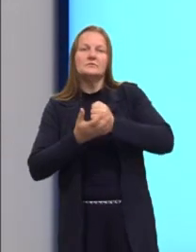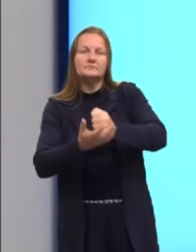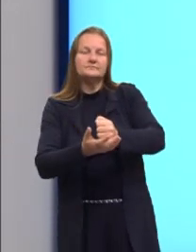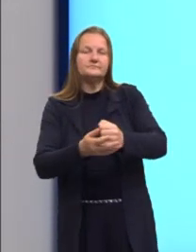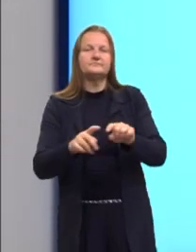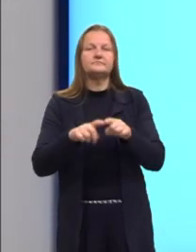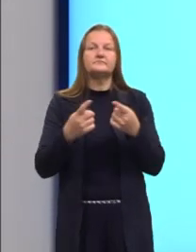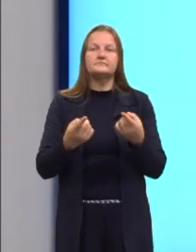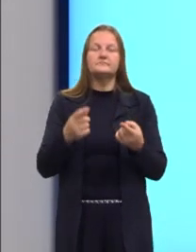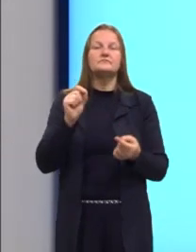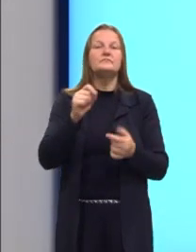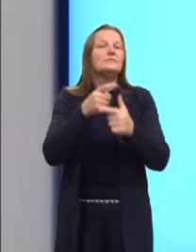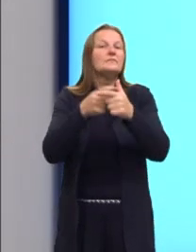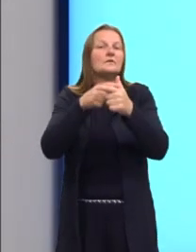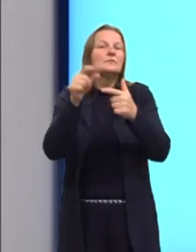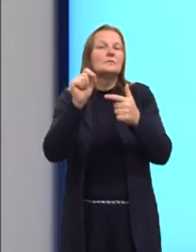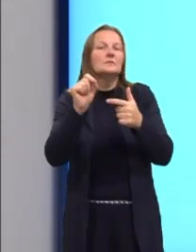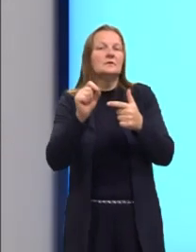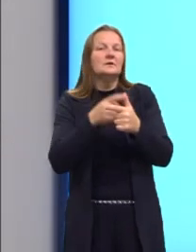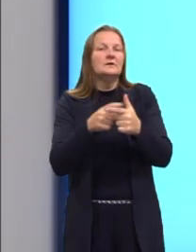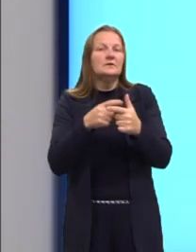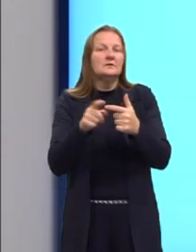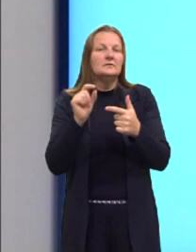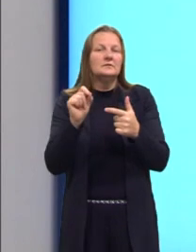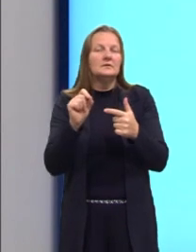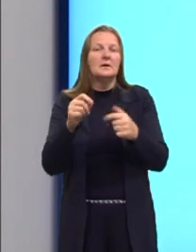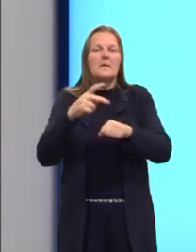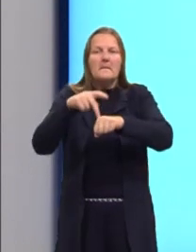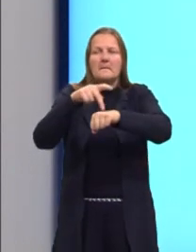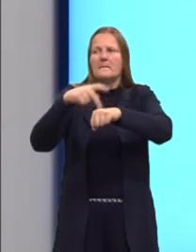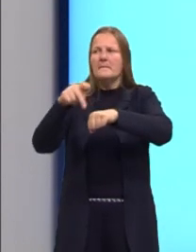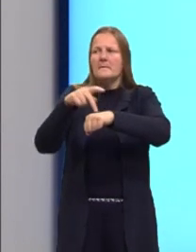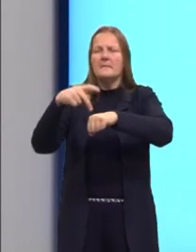E o problema é que muitos países,